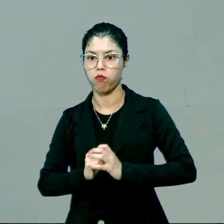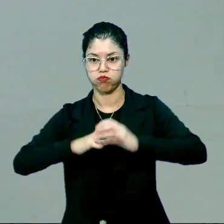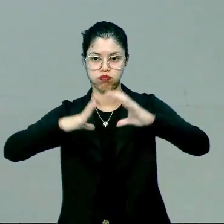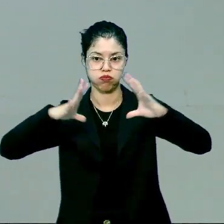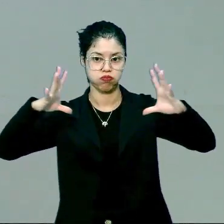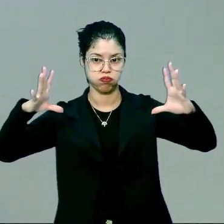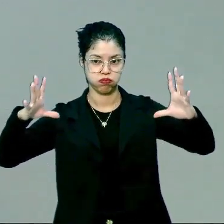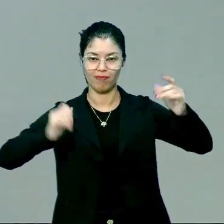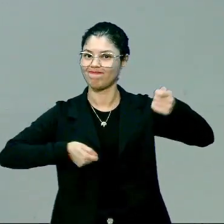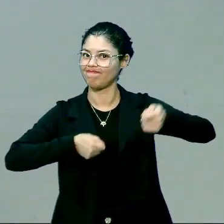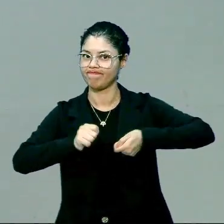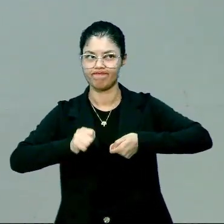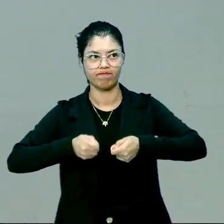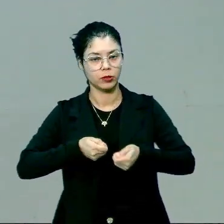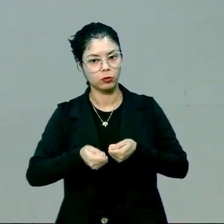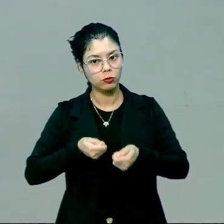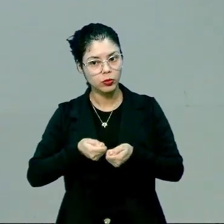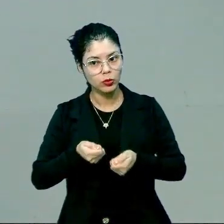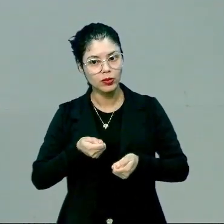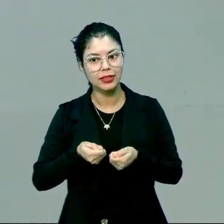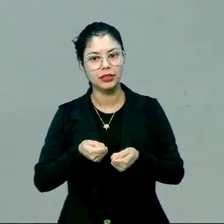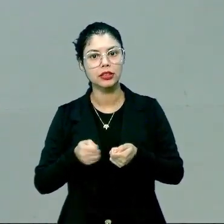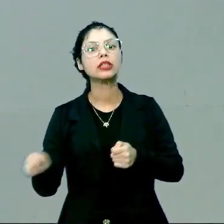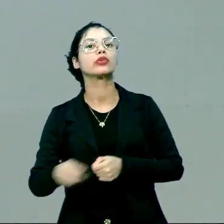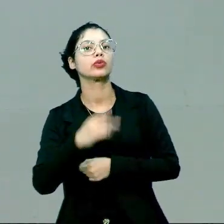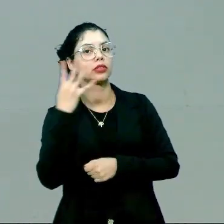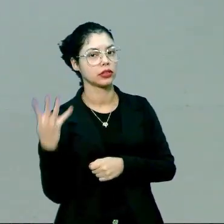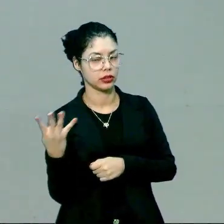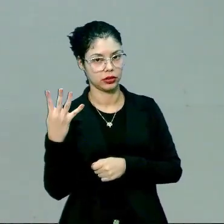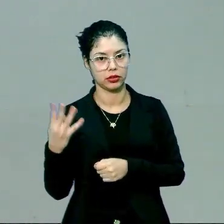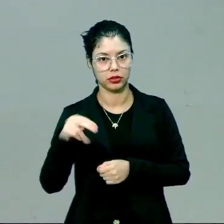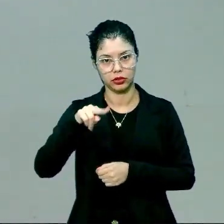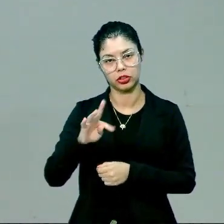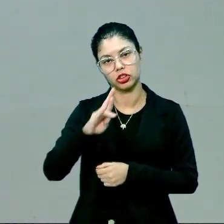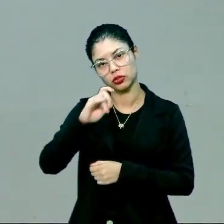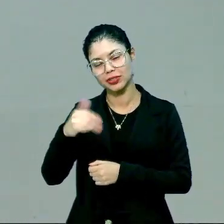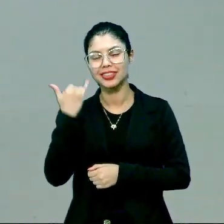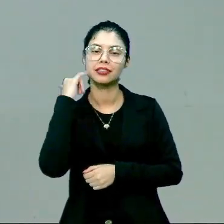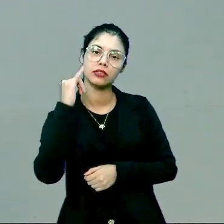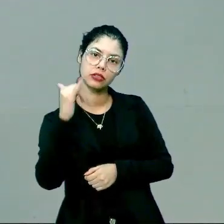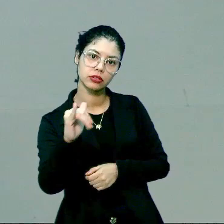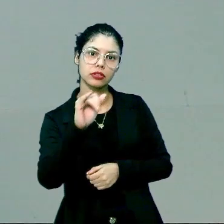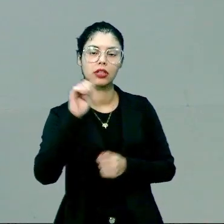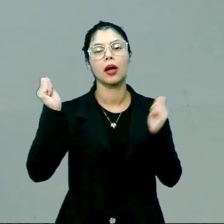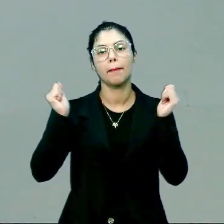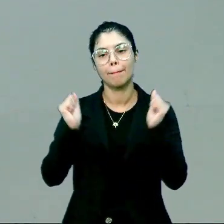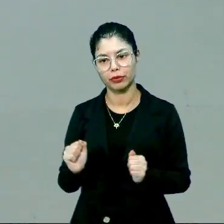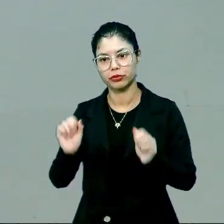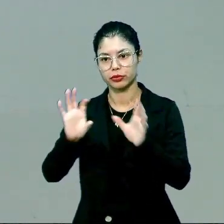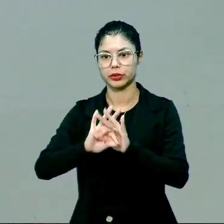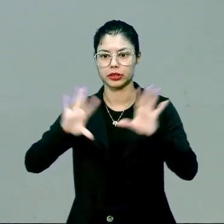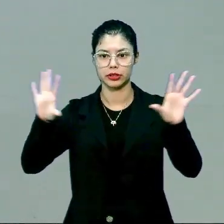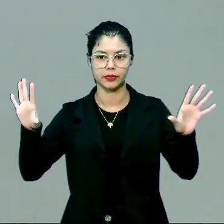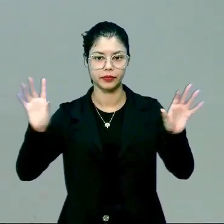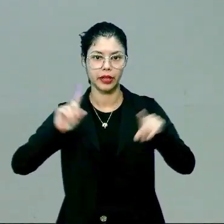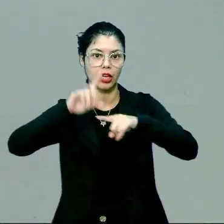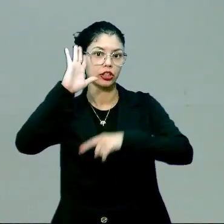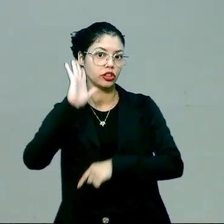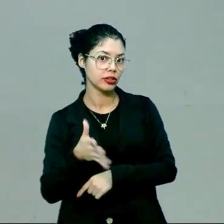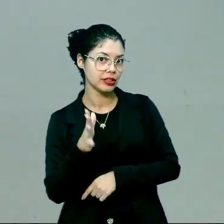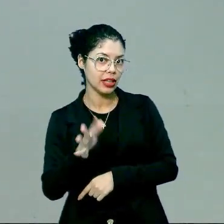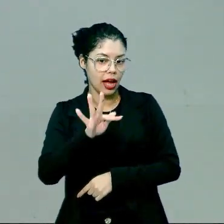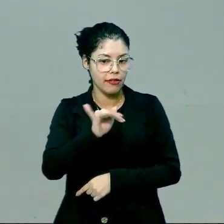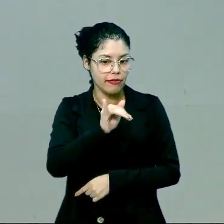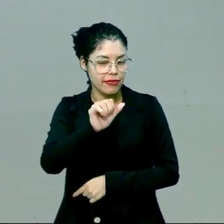não têm controle. Nós não sabemos a quantidade de newtons de energia que elas podem liberar. Já as bombas de